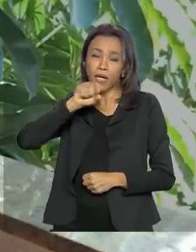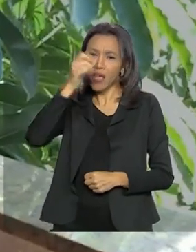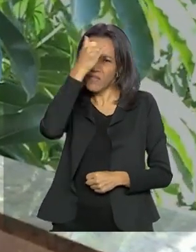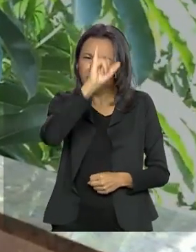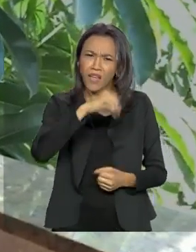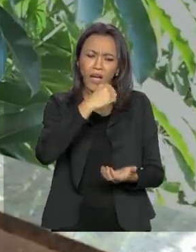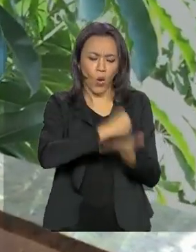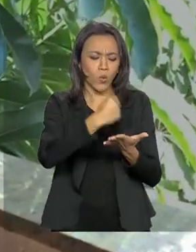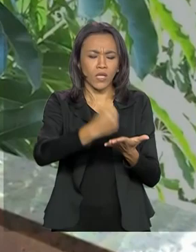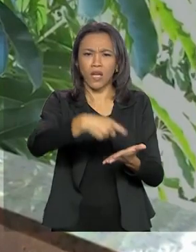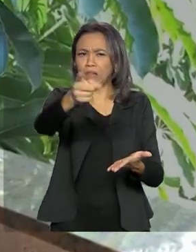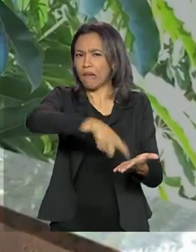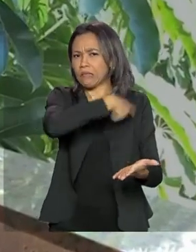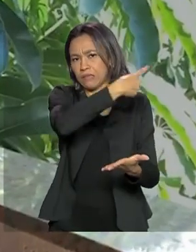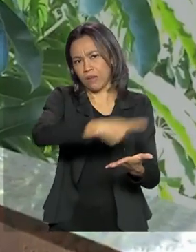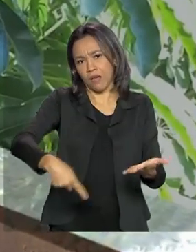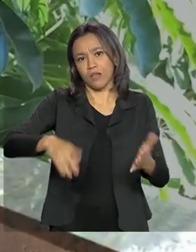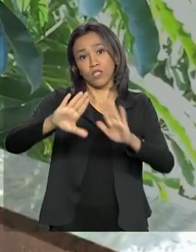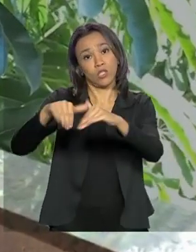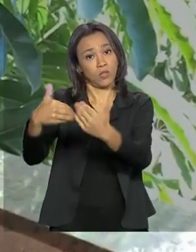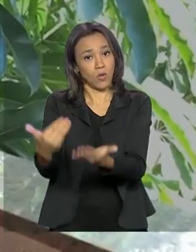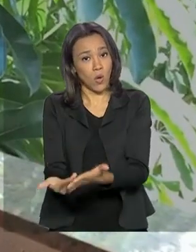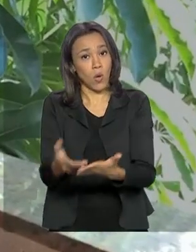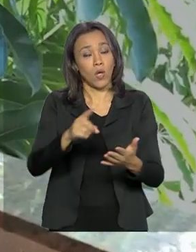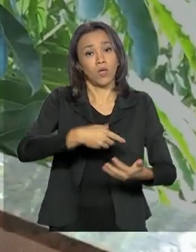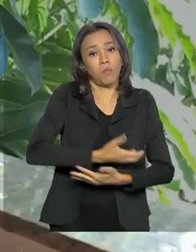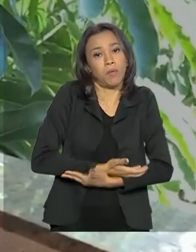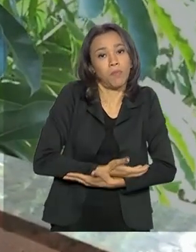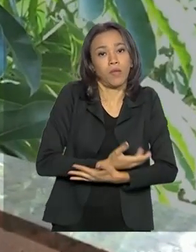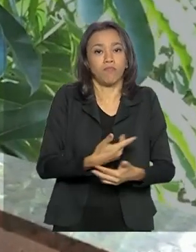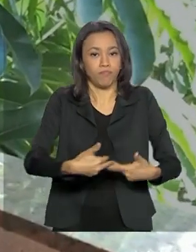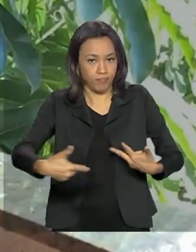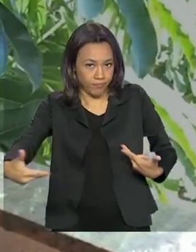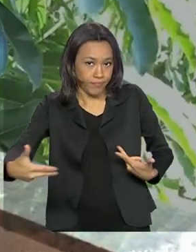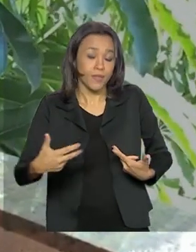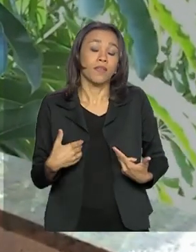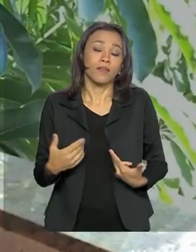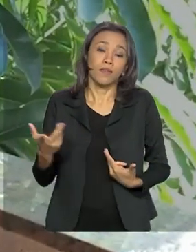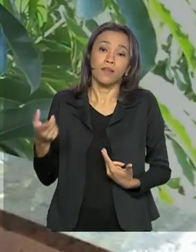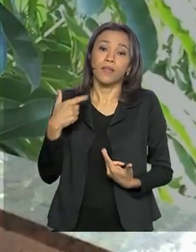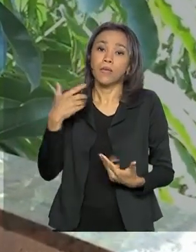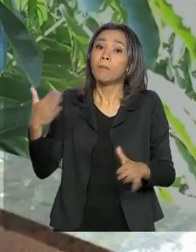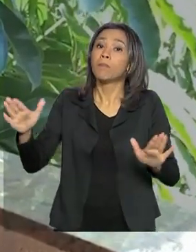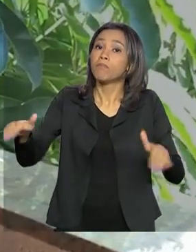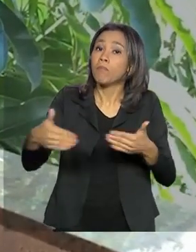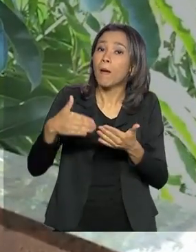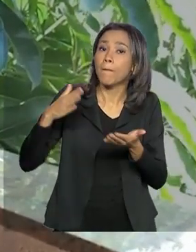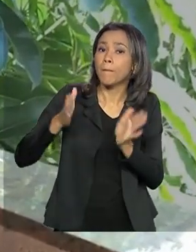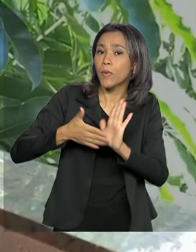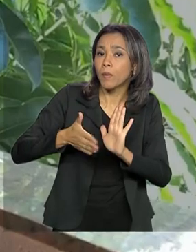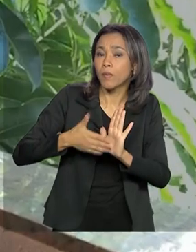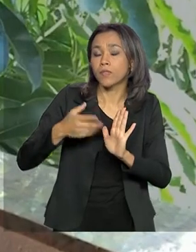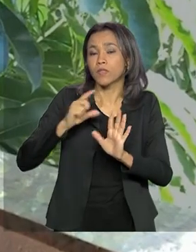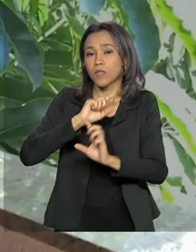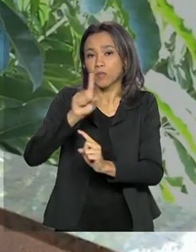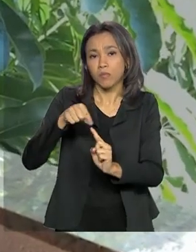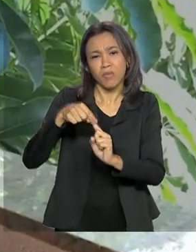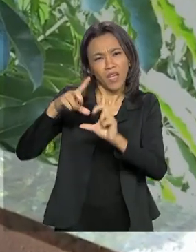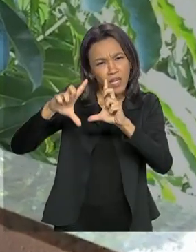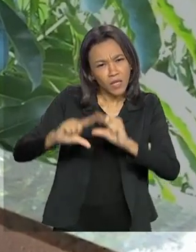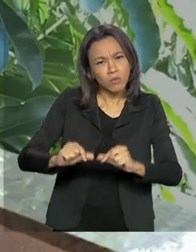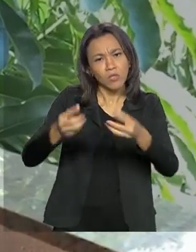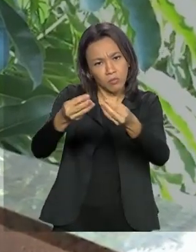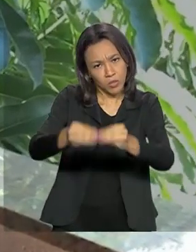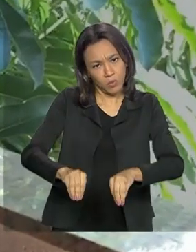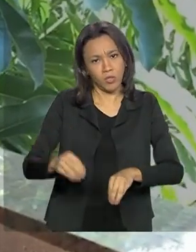de creches ou berçários. E considerem as alternativas propostas pelos estabelecimentos para reduzir os prejuízos